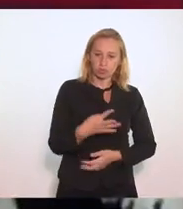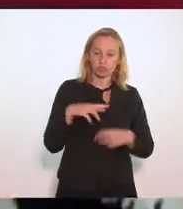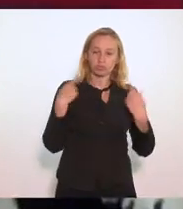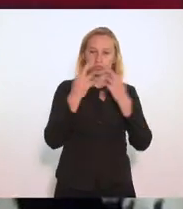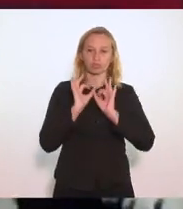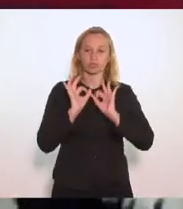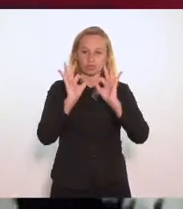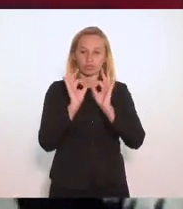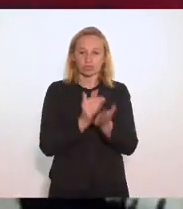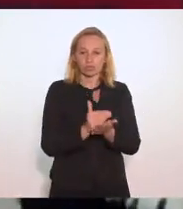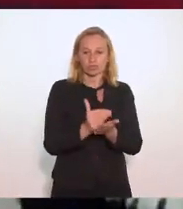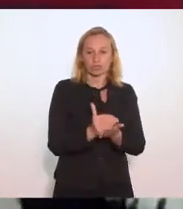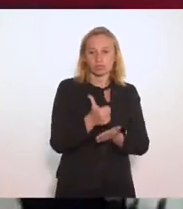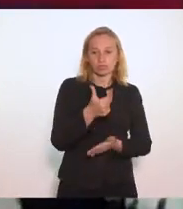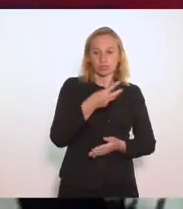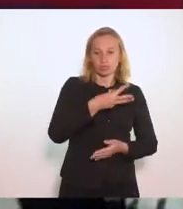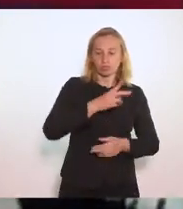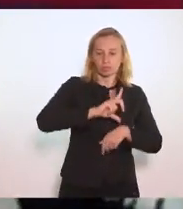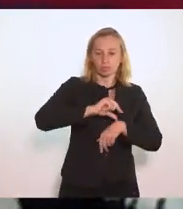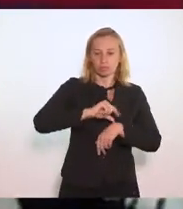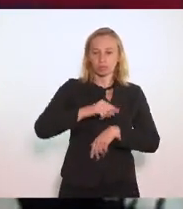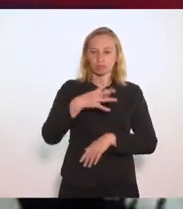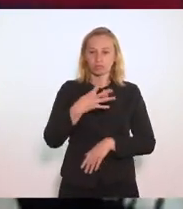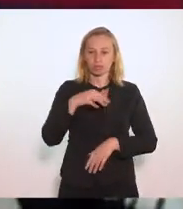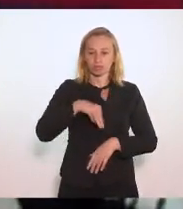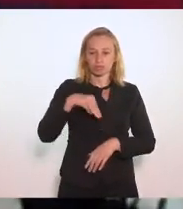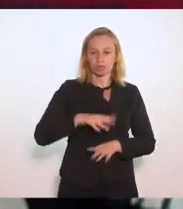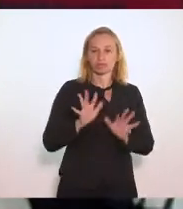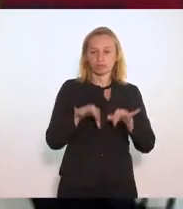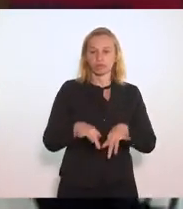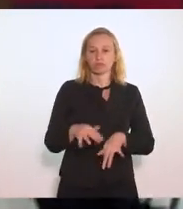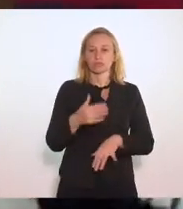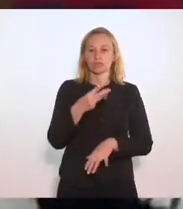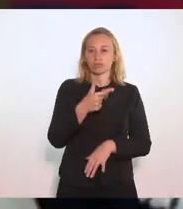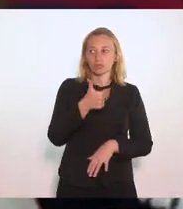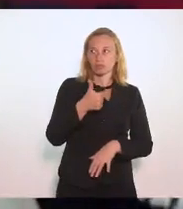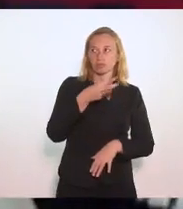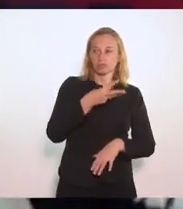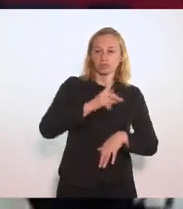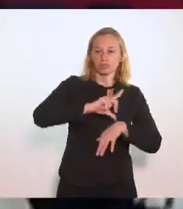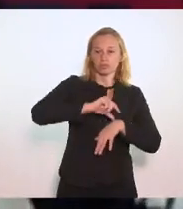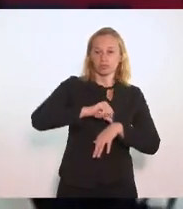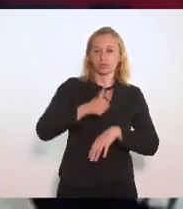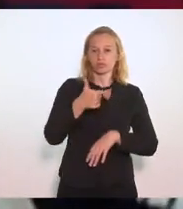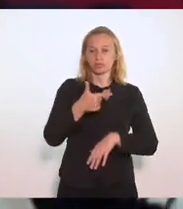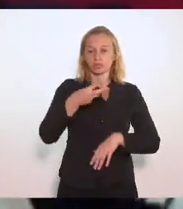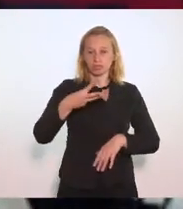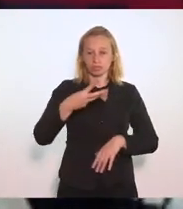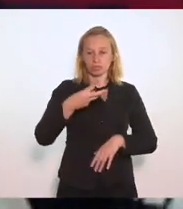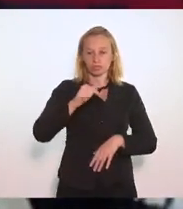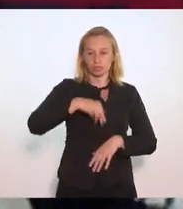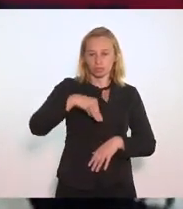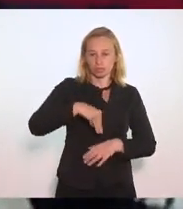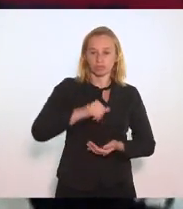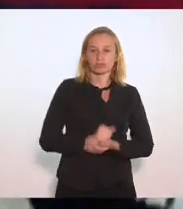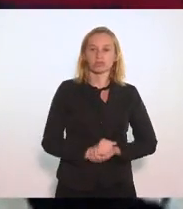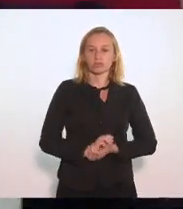extraordinária Que iniciada às 13 horas e 4 minutos, encerrou-se às 13 horas e 13 minutos